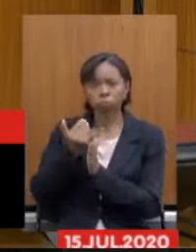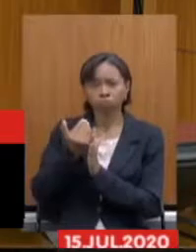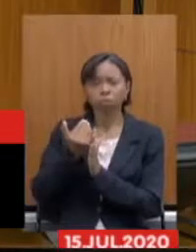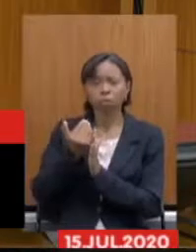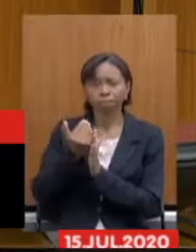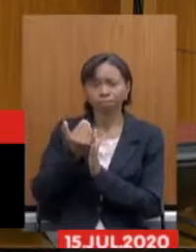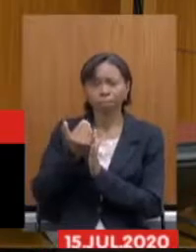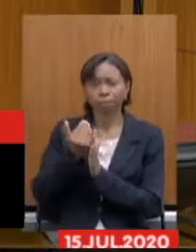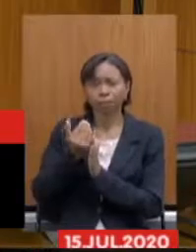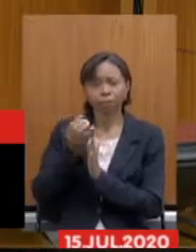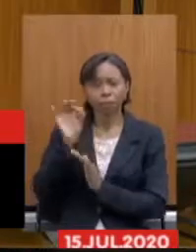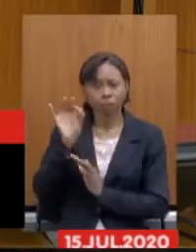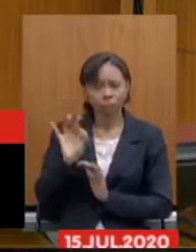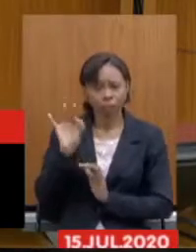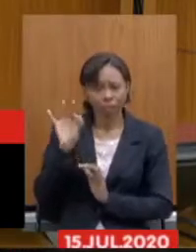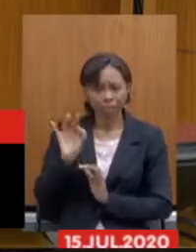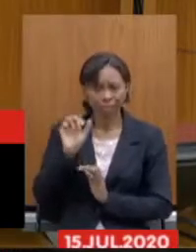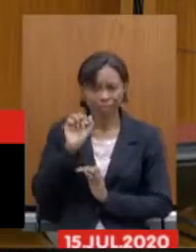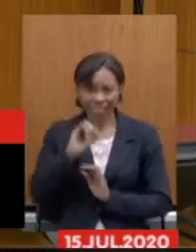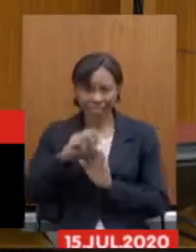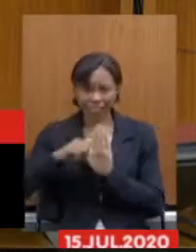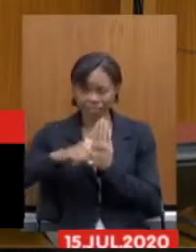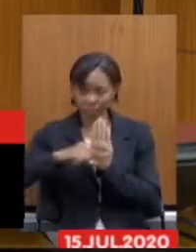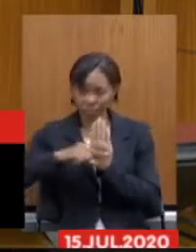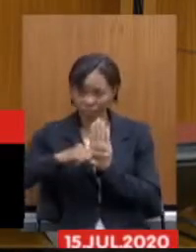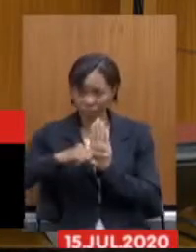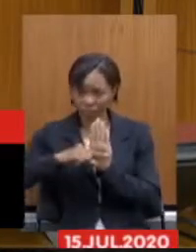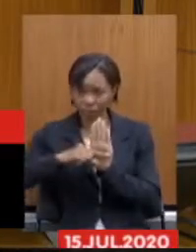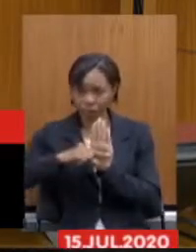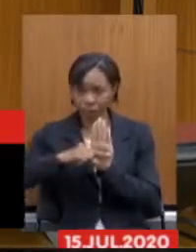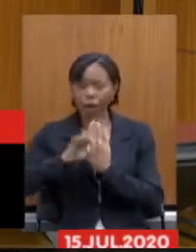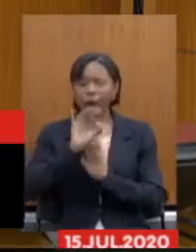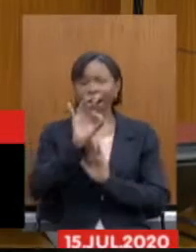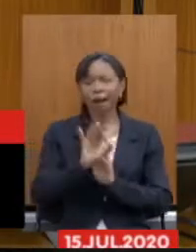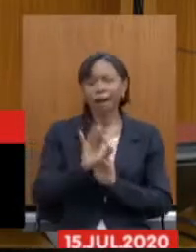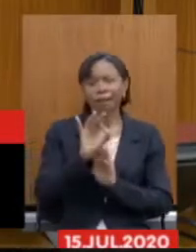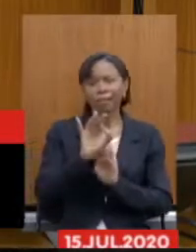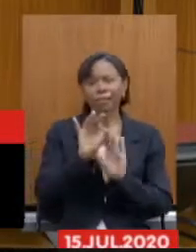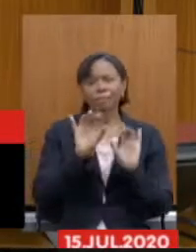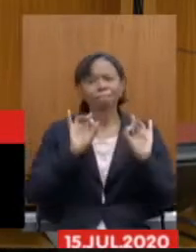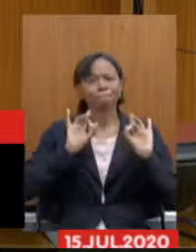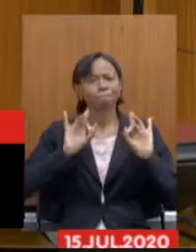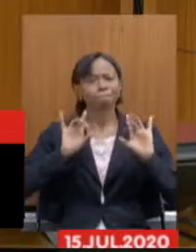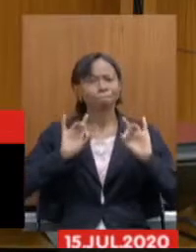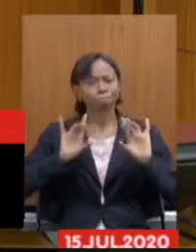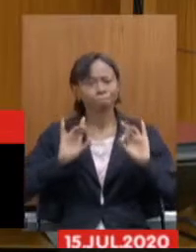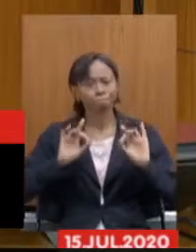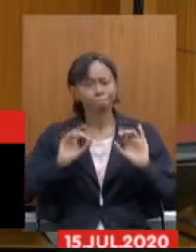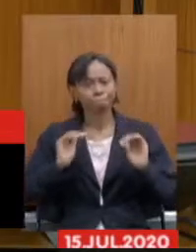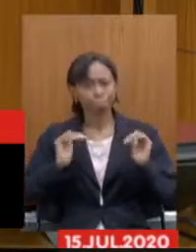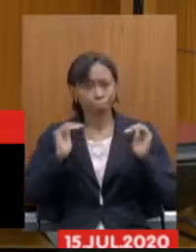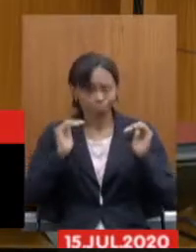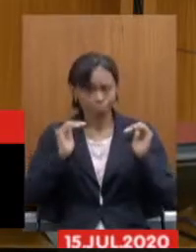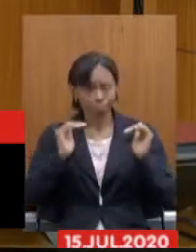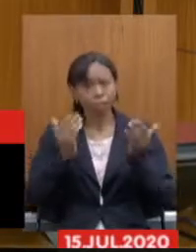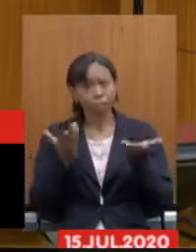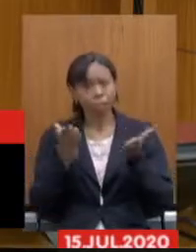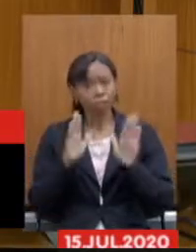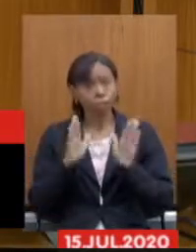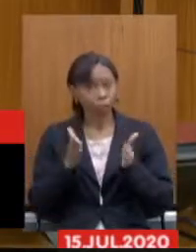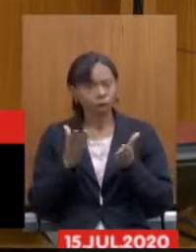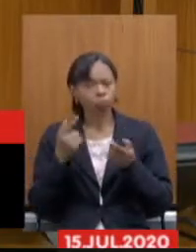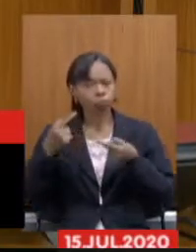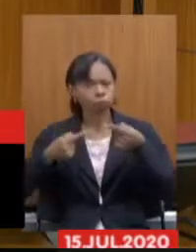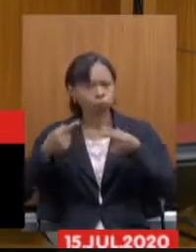déficit, o servidor passa a ter uma alíquota extraordinária. Esse dispositivo foi discutido no âmbito federal,